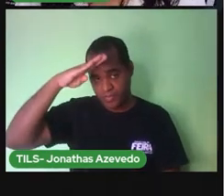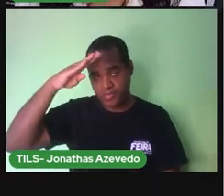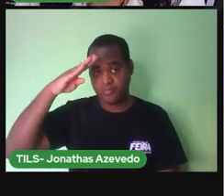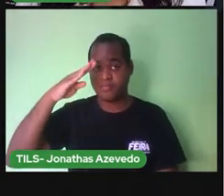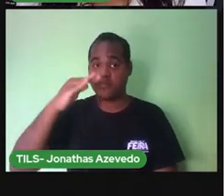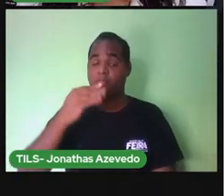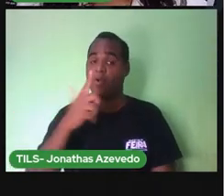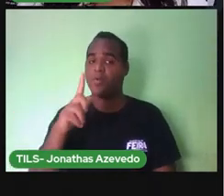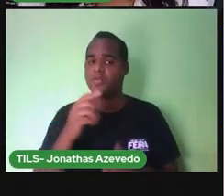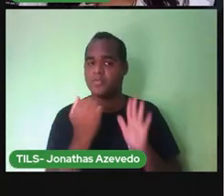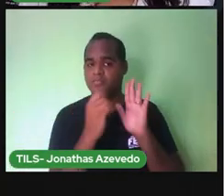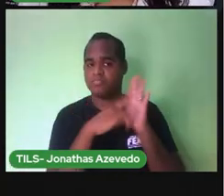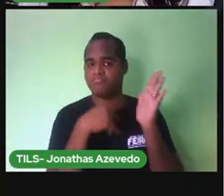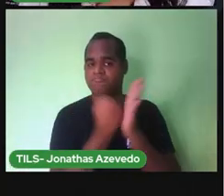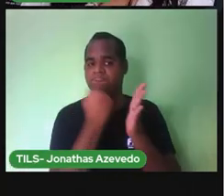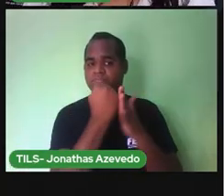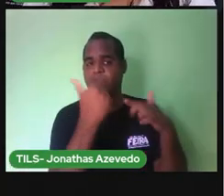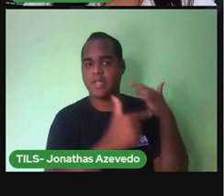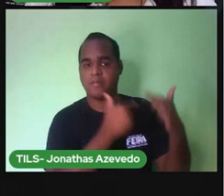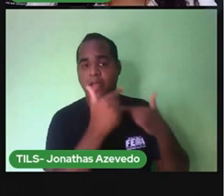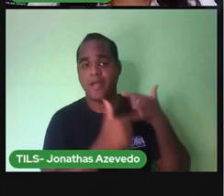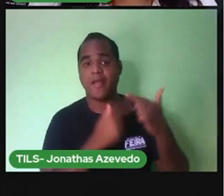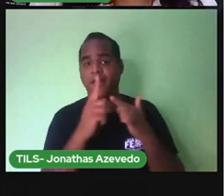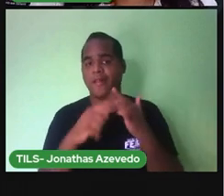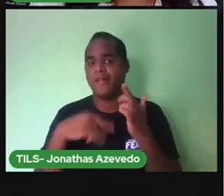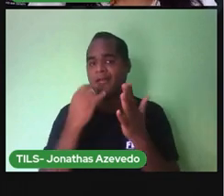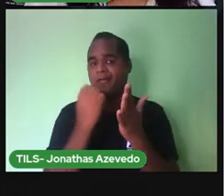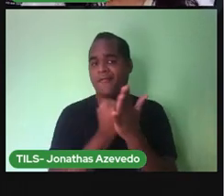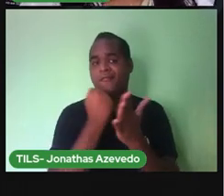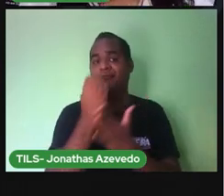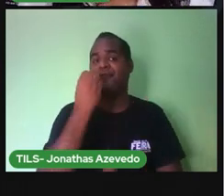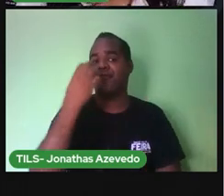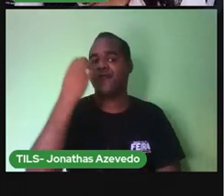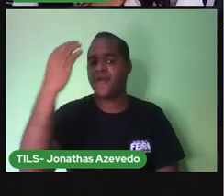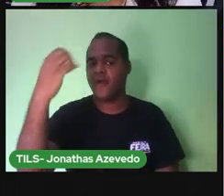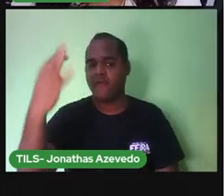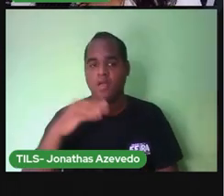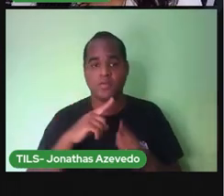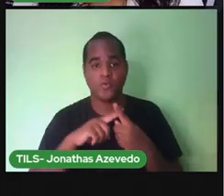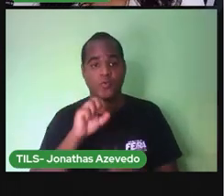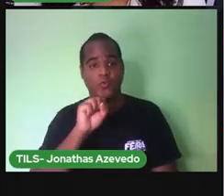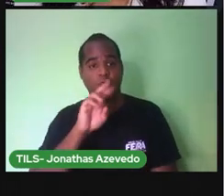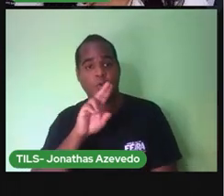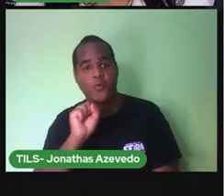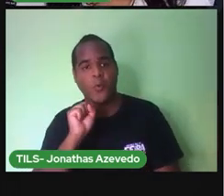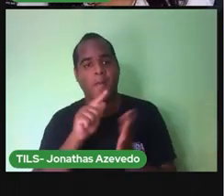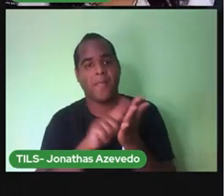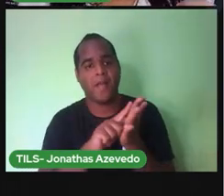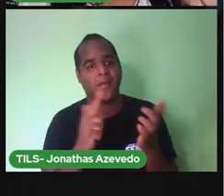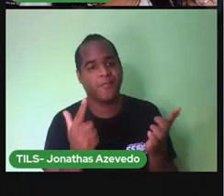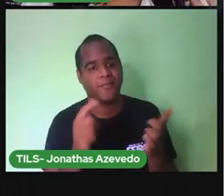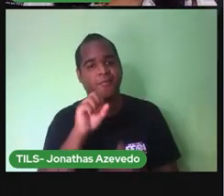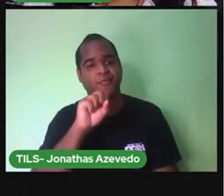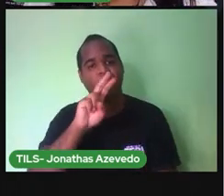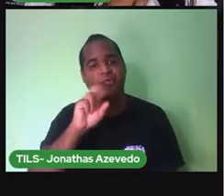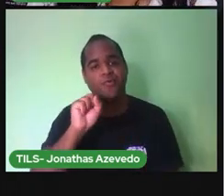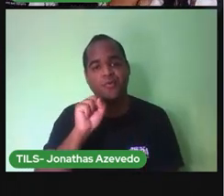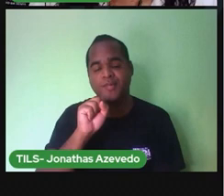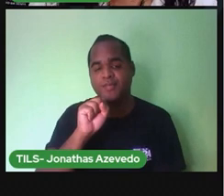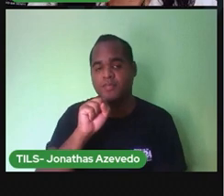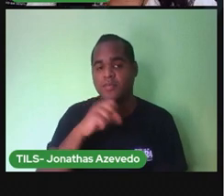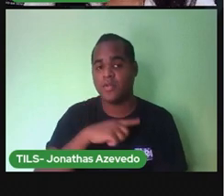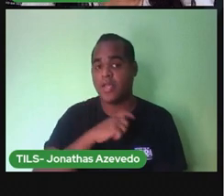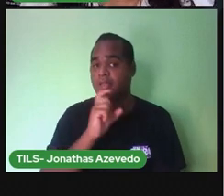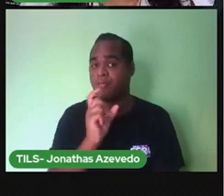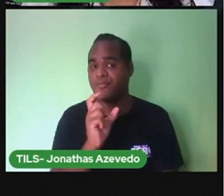a carteira de trabalho. nós temos passaporte, cartão do SUS, a carteirinha do